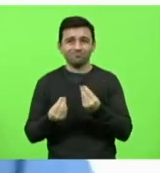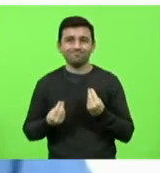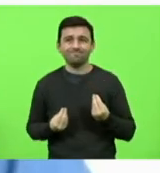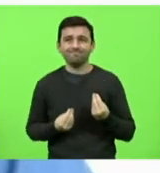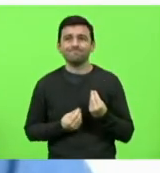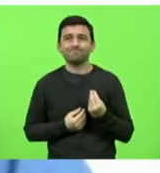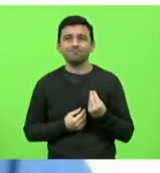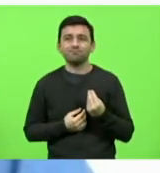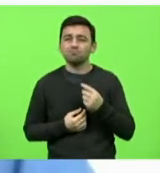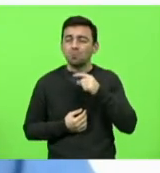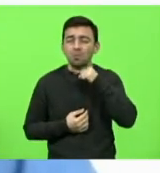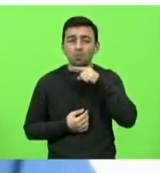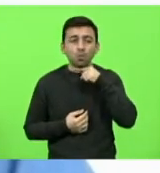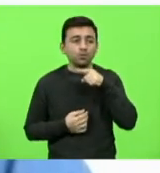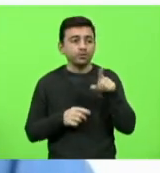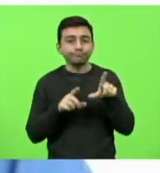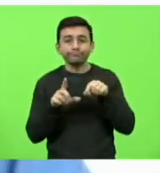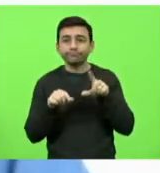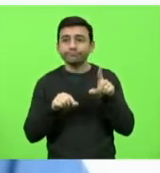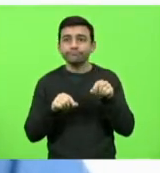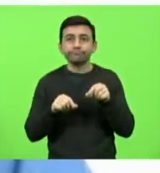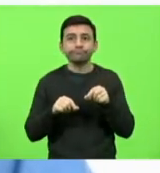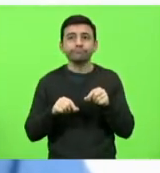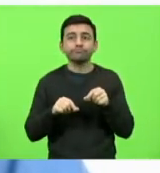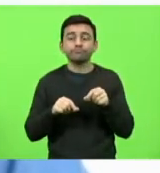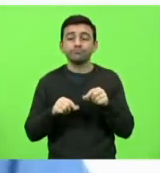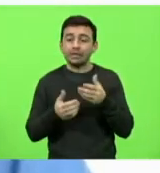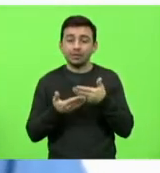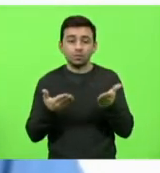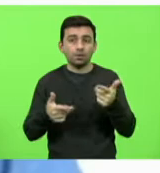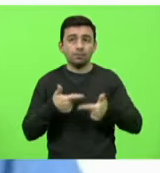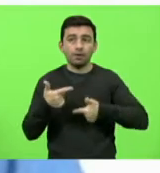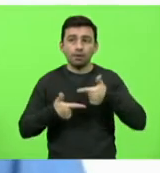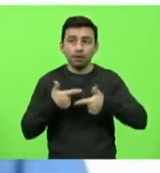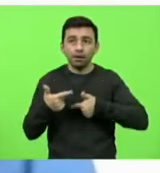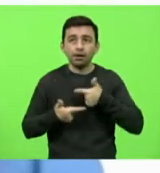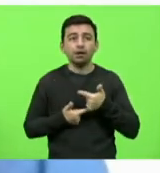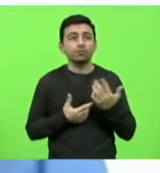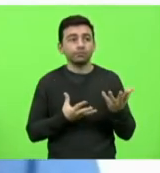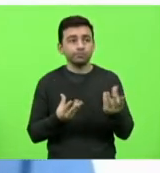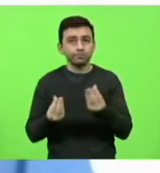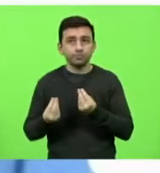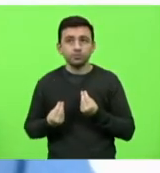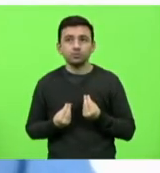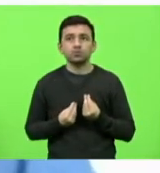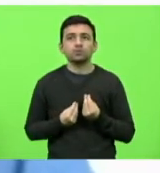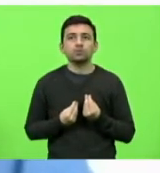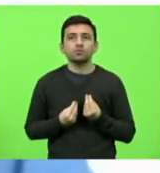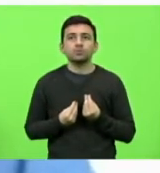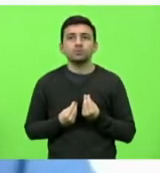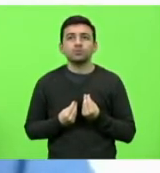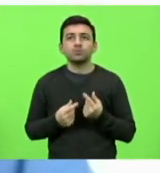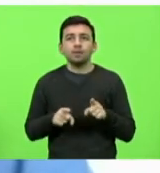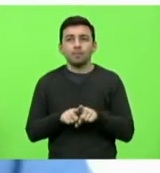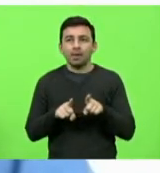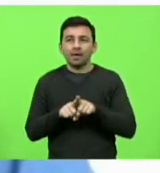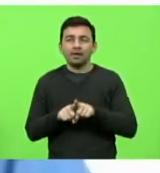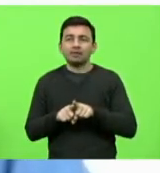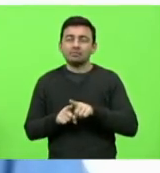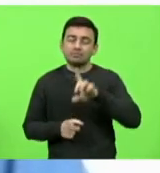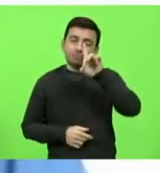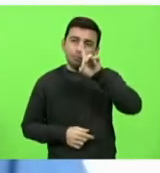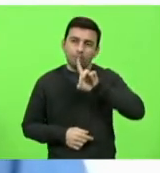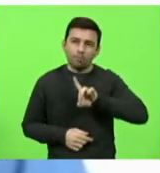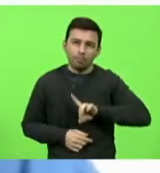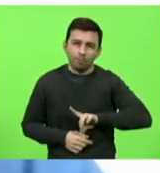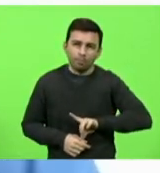tiveram opção, muitas pessoas perderam emprego, muitas pessoas entraram em depressão, muitas